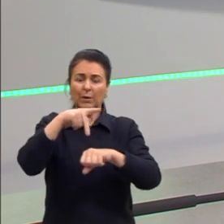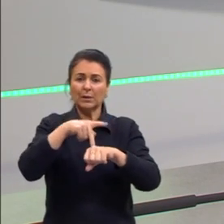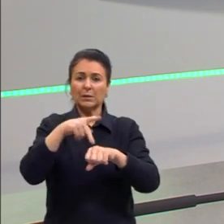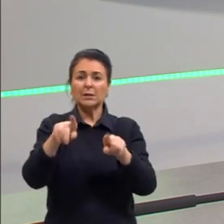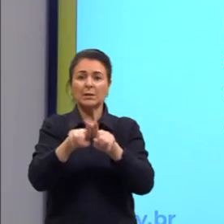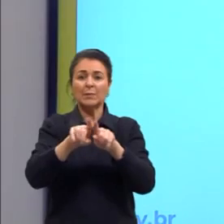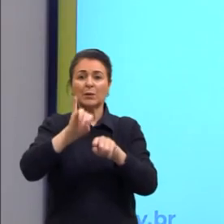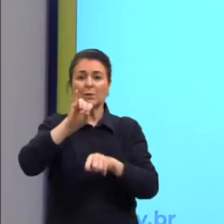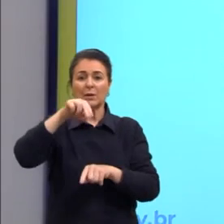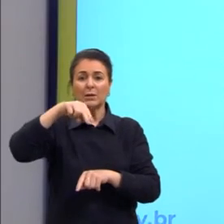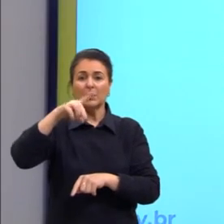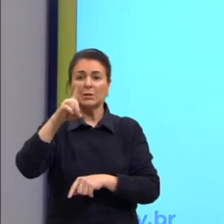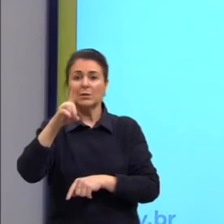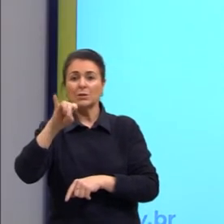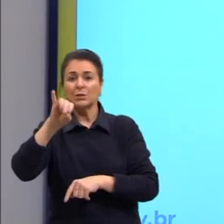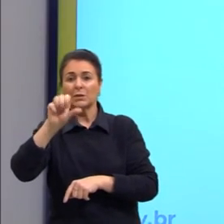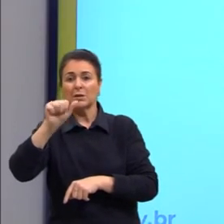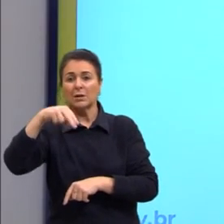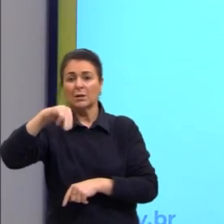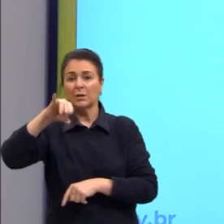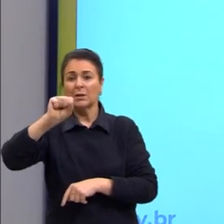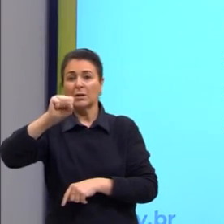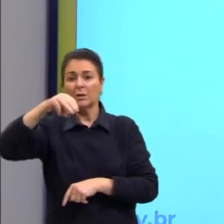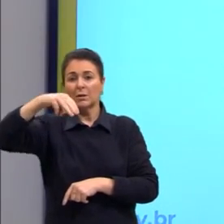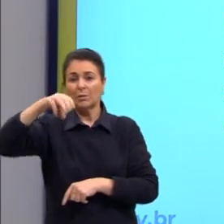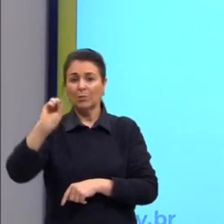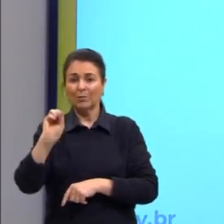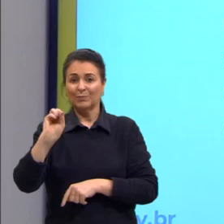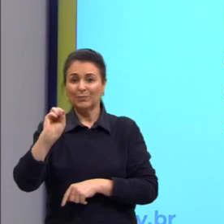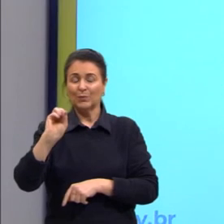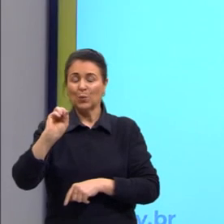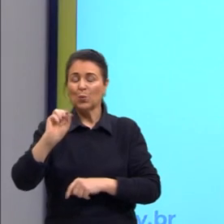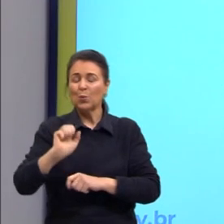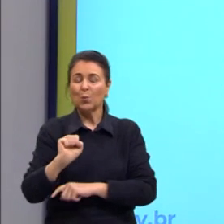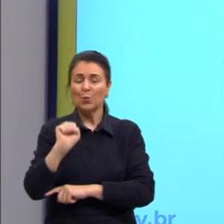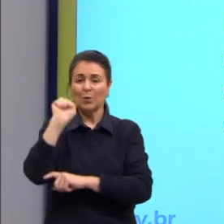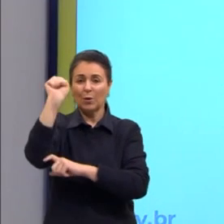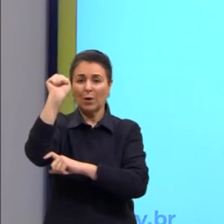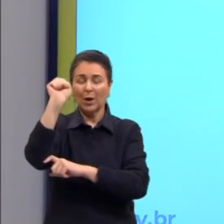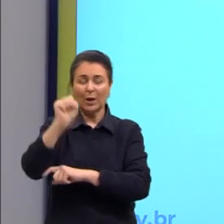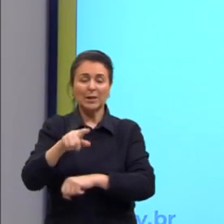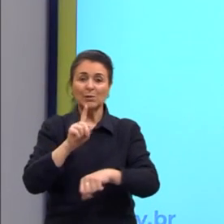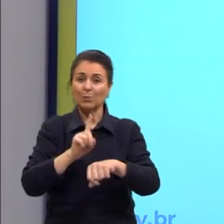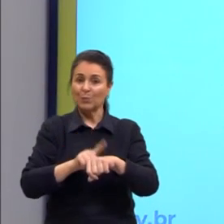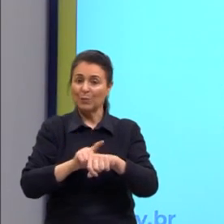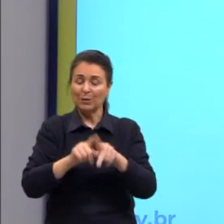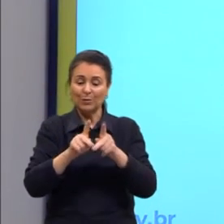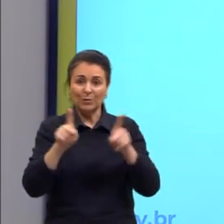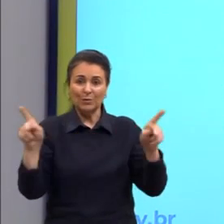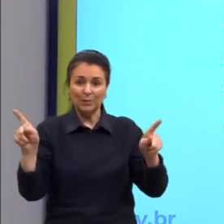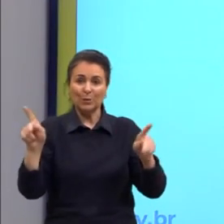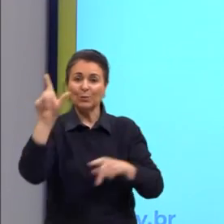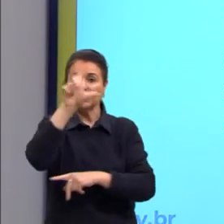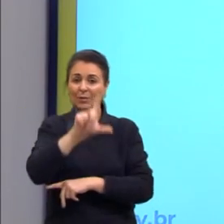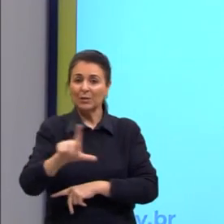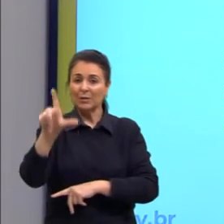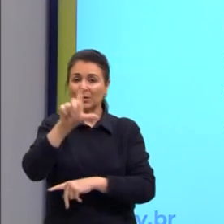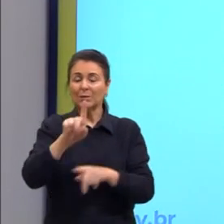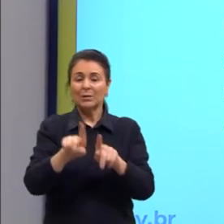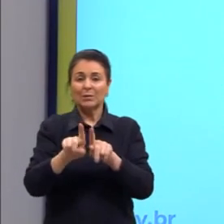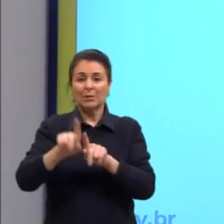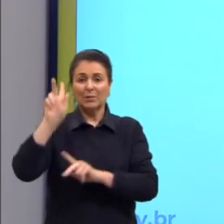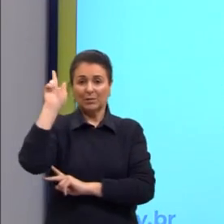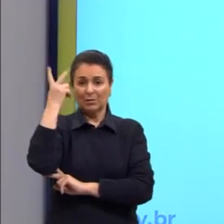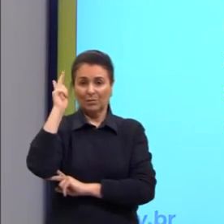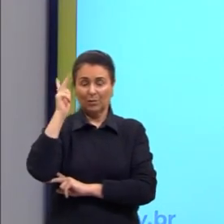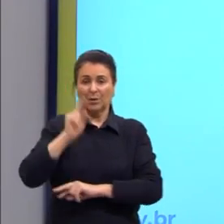que é o quê? Trazer o índio como grande herói desse momento da literatura e desse momento da história. Os